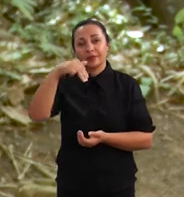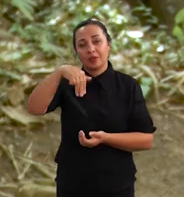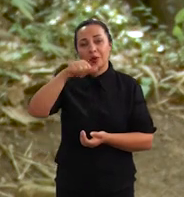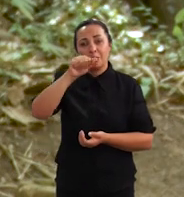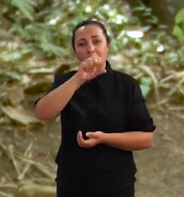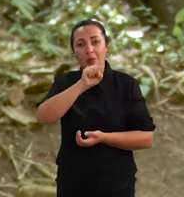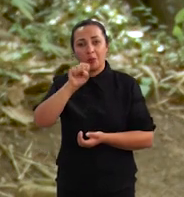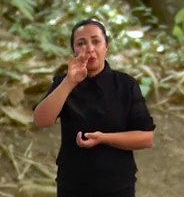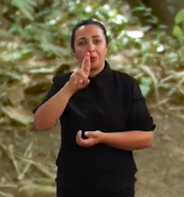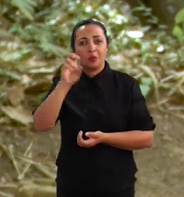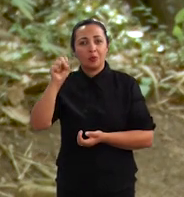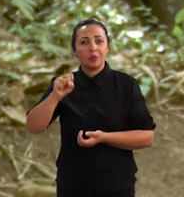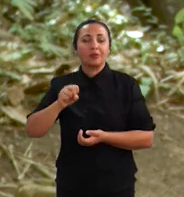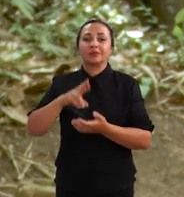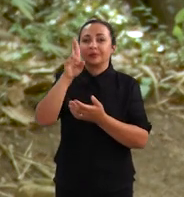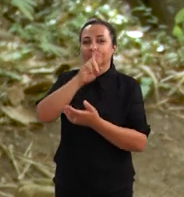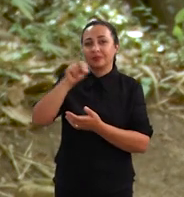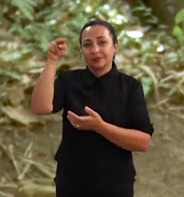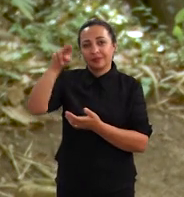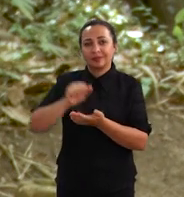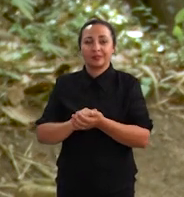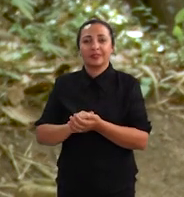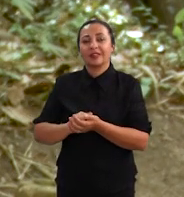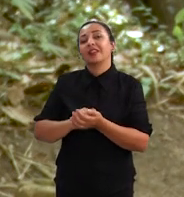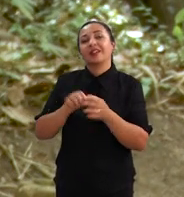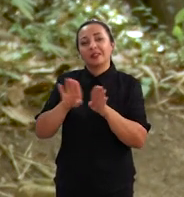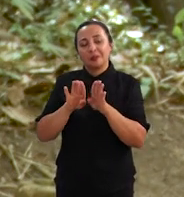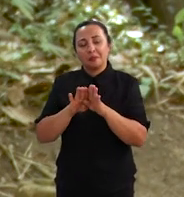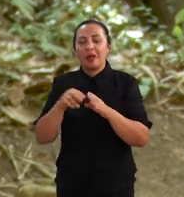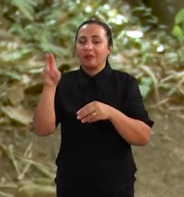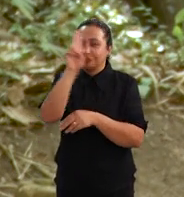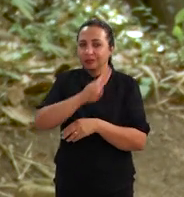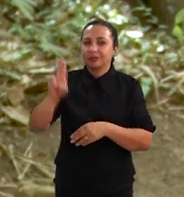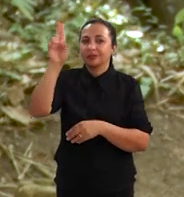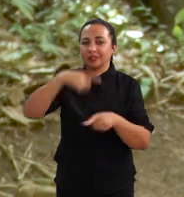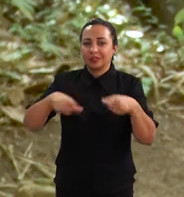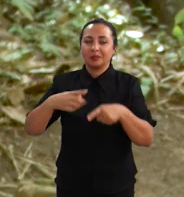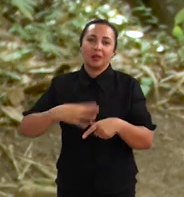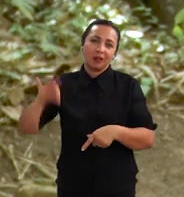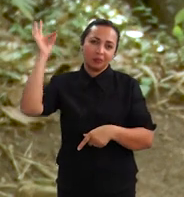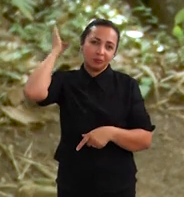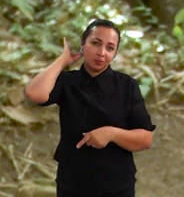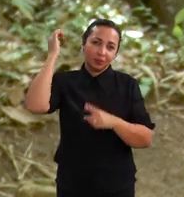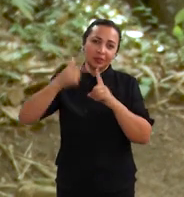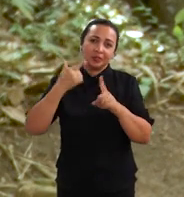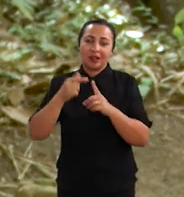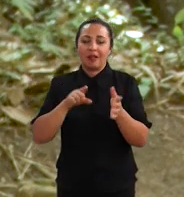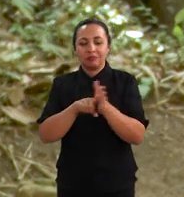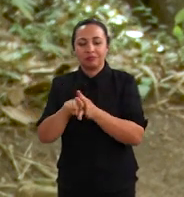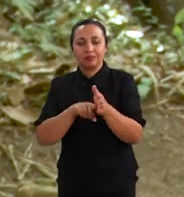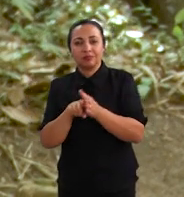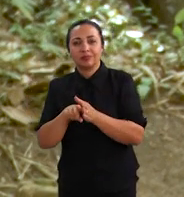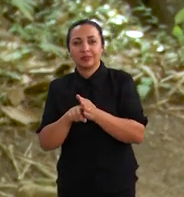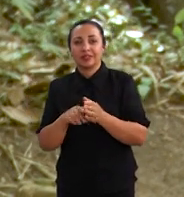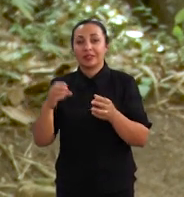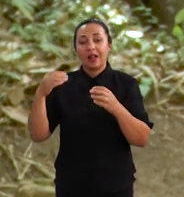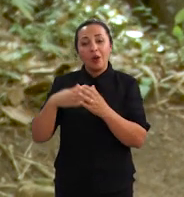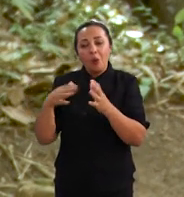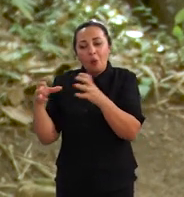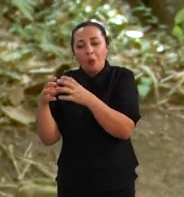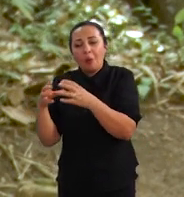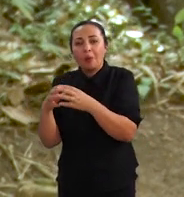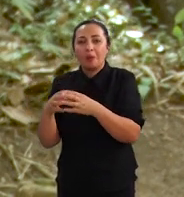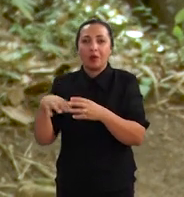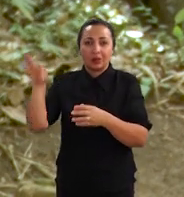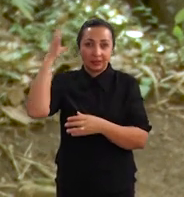Mossoró, no Rio Grande do Norte, a Universidade Federal Rural do Semiárido trabalha com a produção de abelhas rainhas. A pesquisa com o Banco de